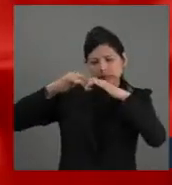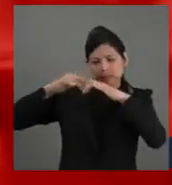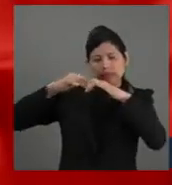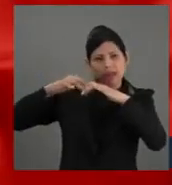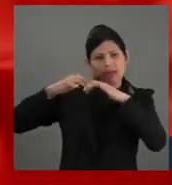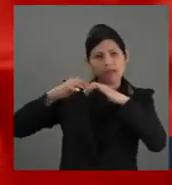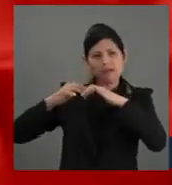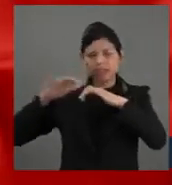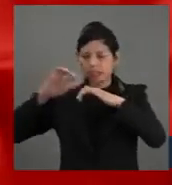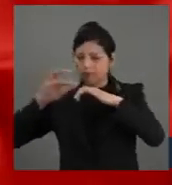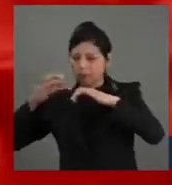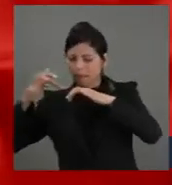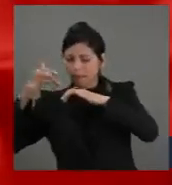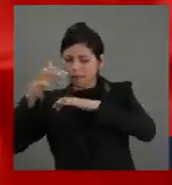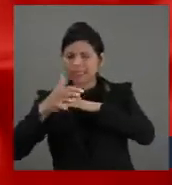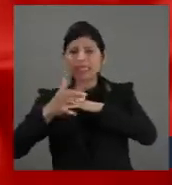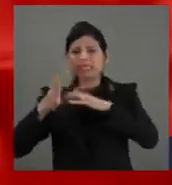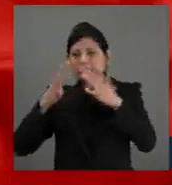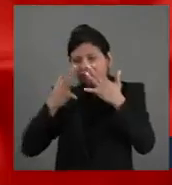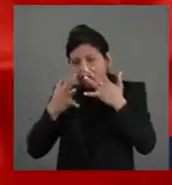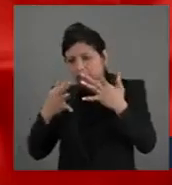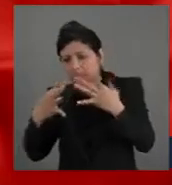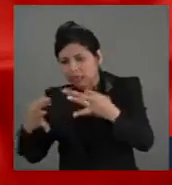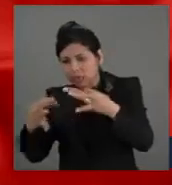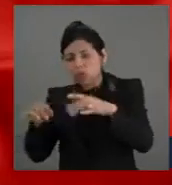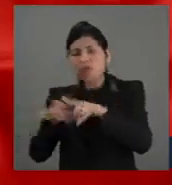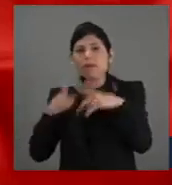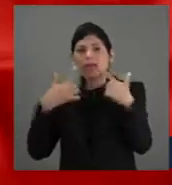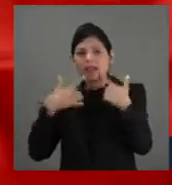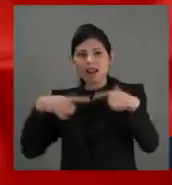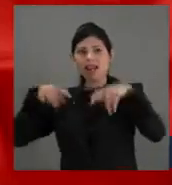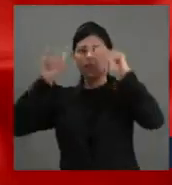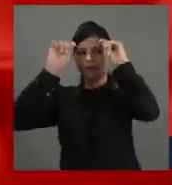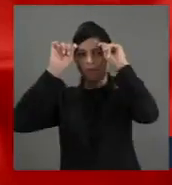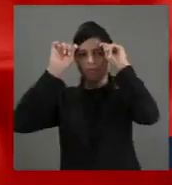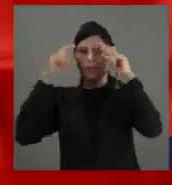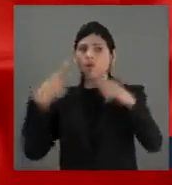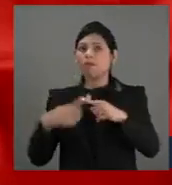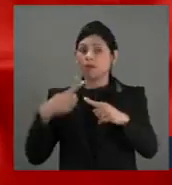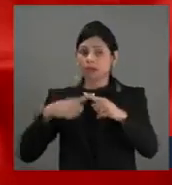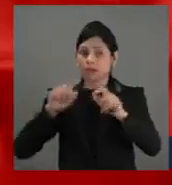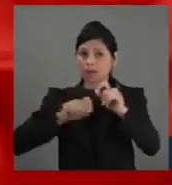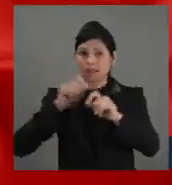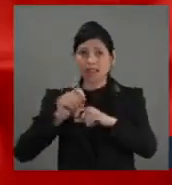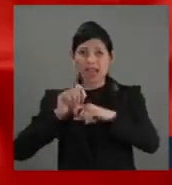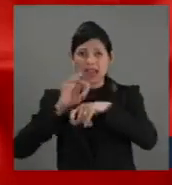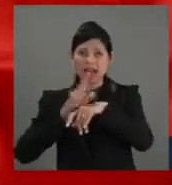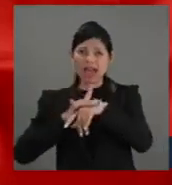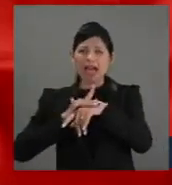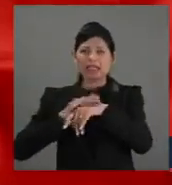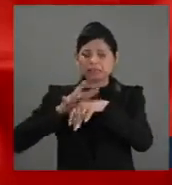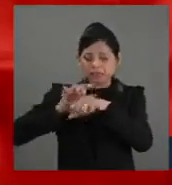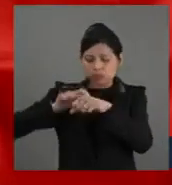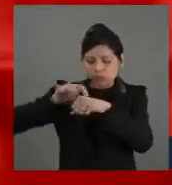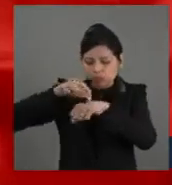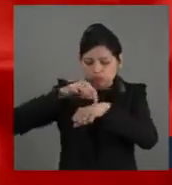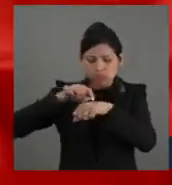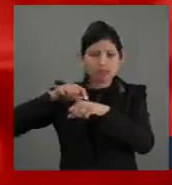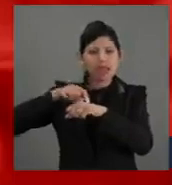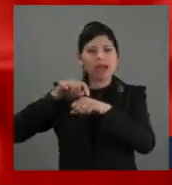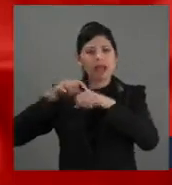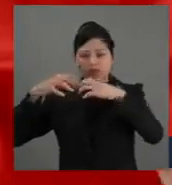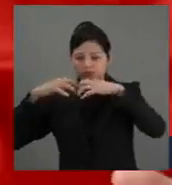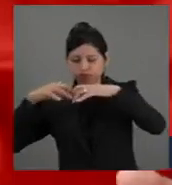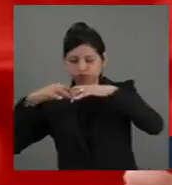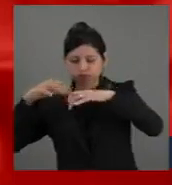atenção e linguagem, devido à morte de células cerebrais. Quando diagnosticada nas